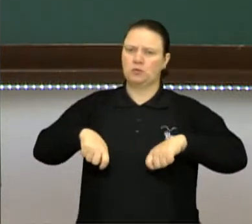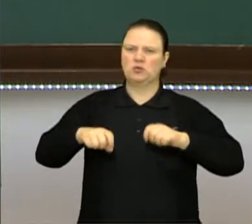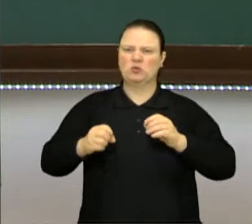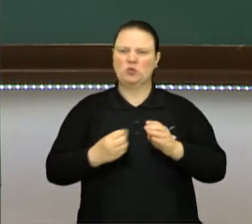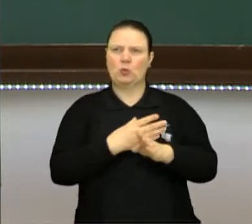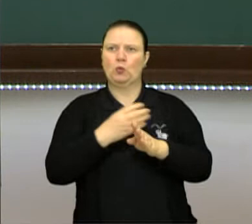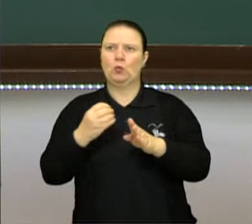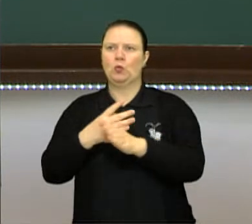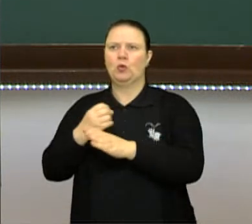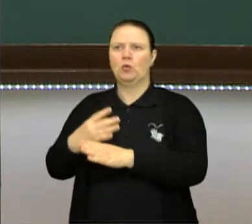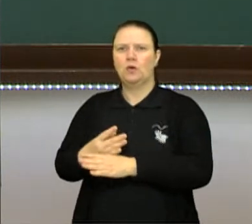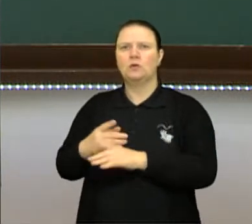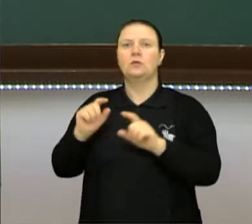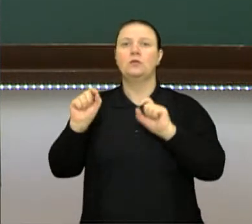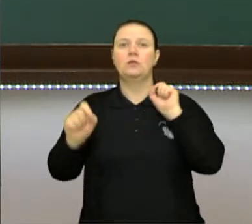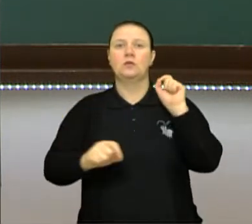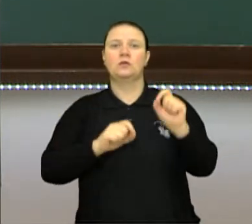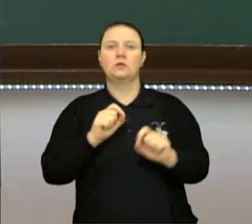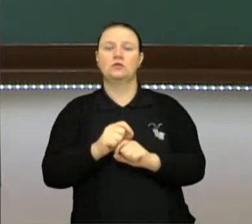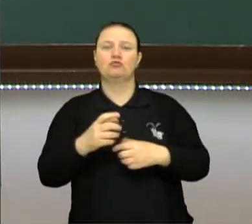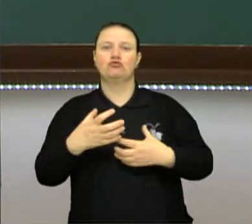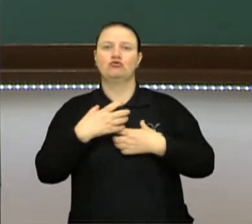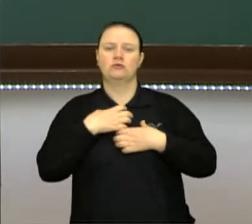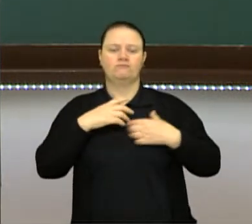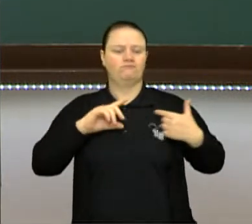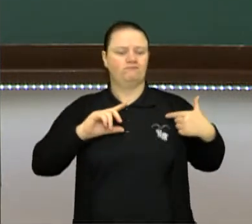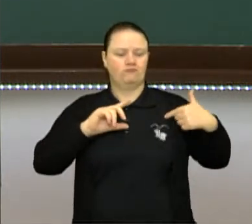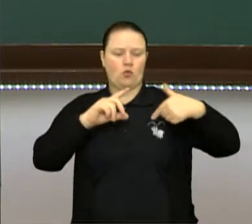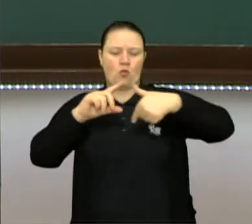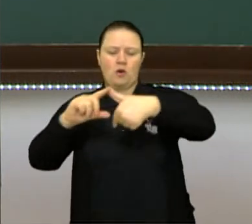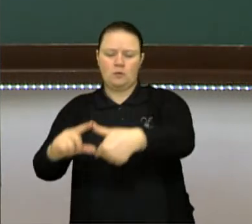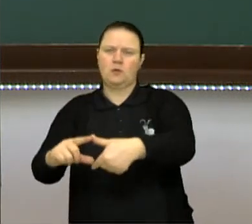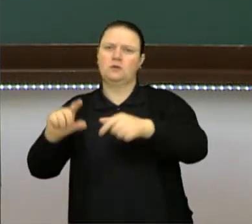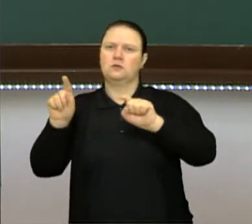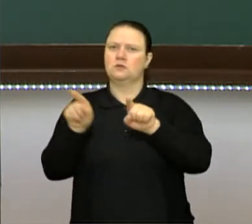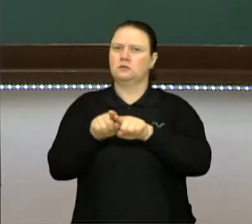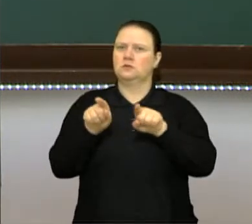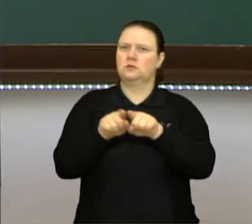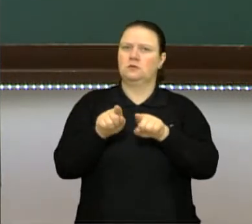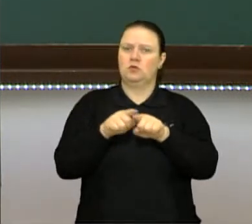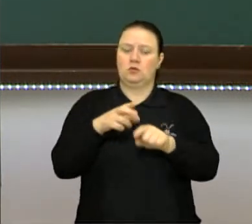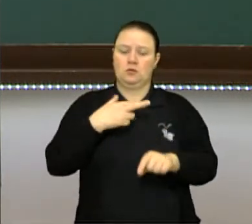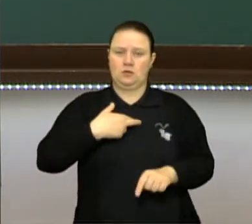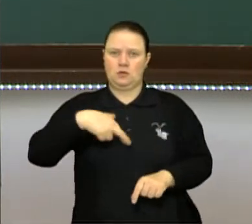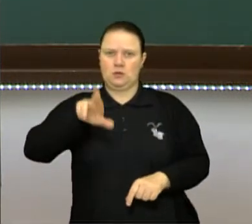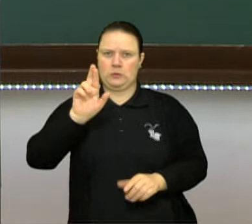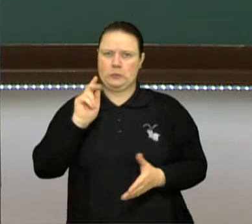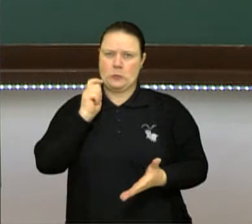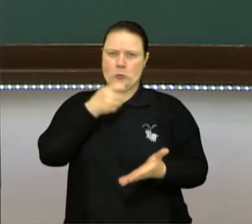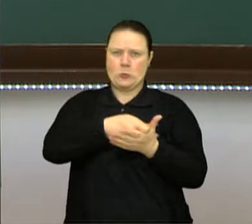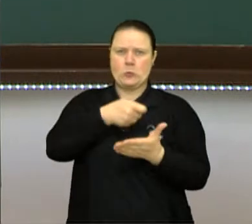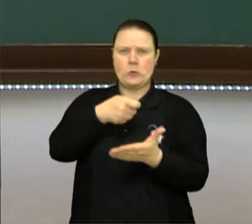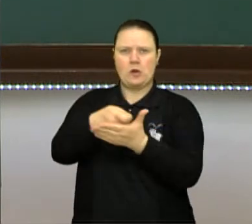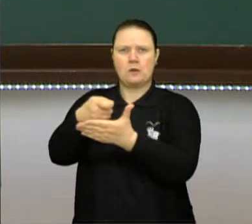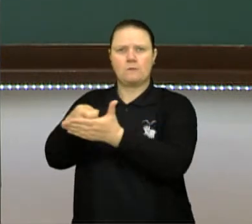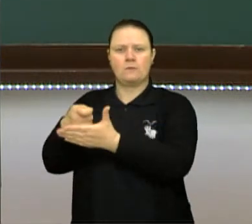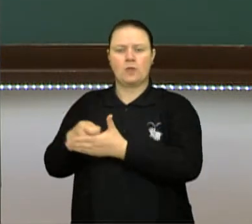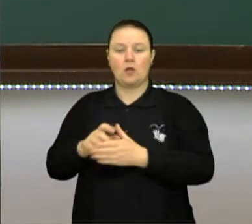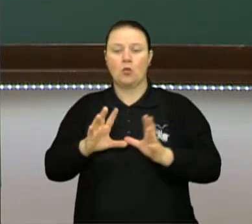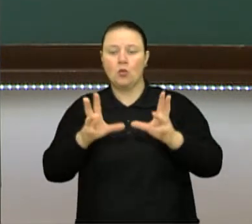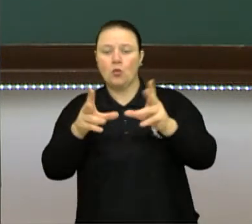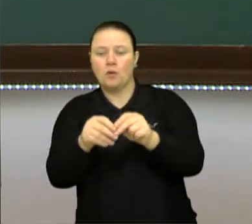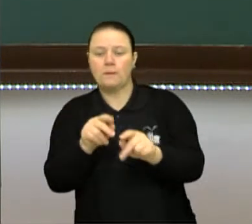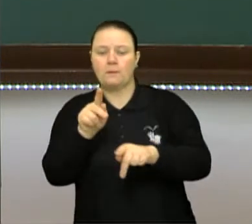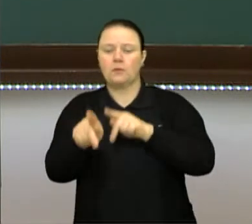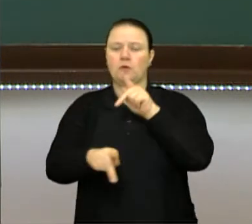de vida se assentem, uma forma mais tradicional, uma forma de religião mais severa, imposta a toda a população